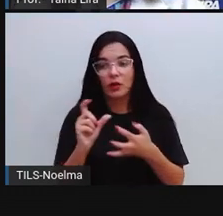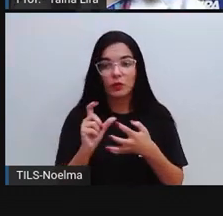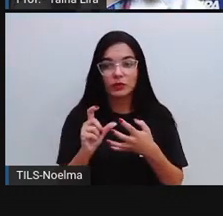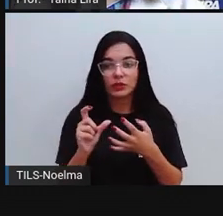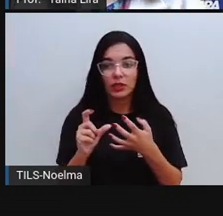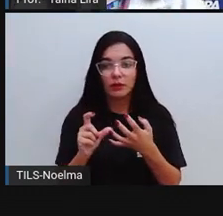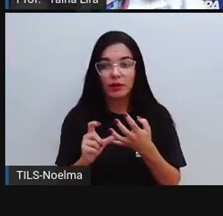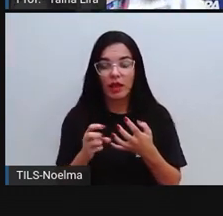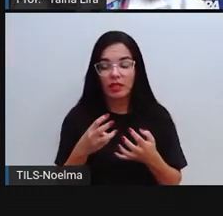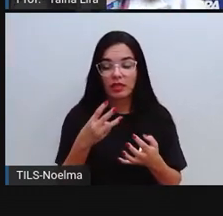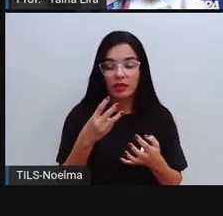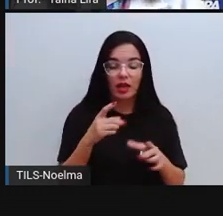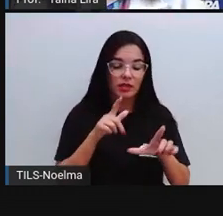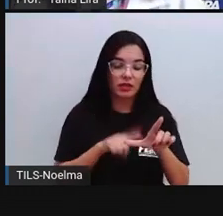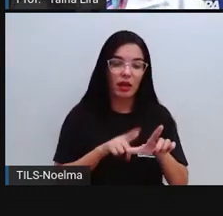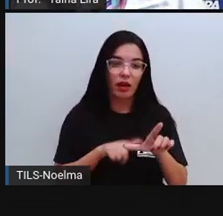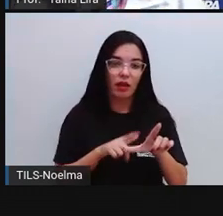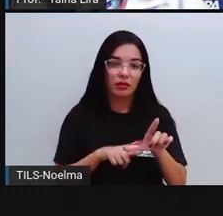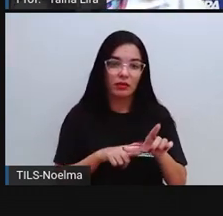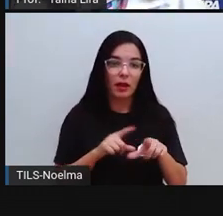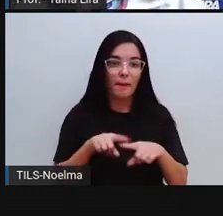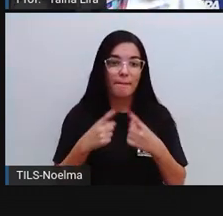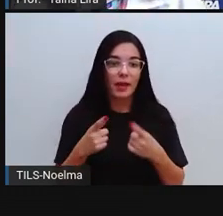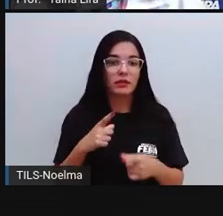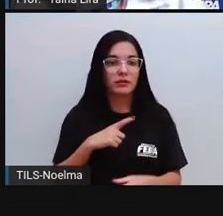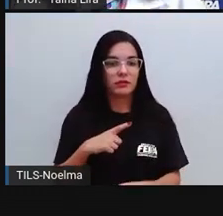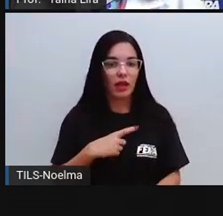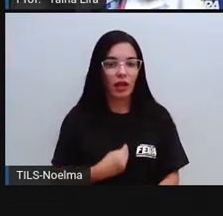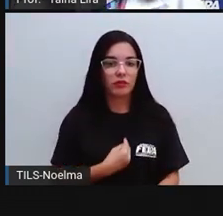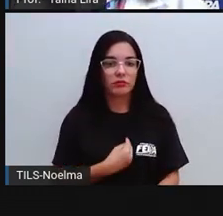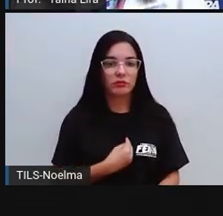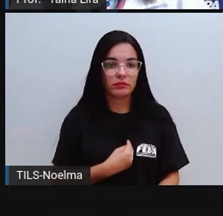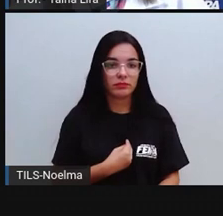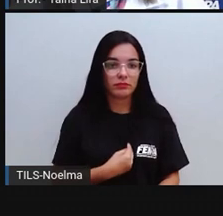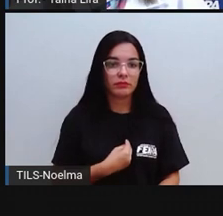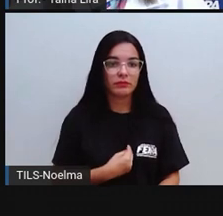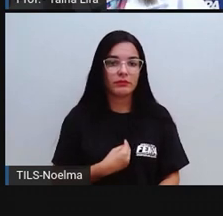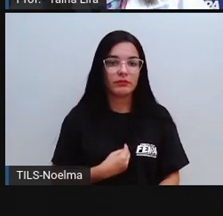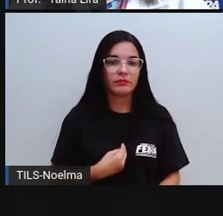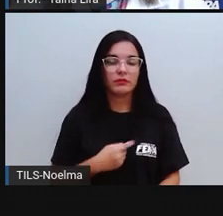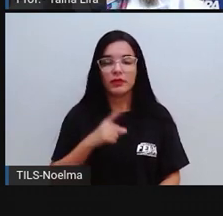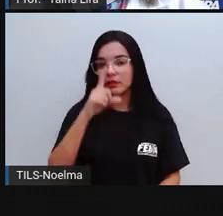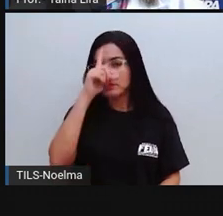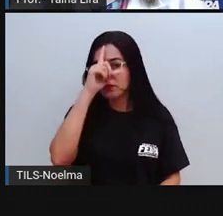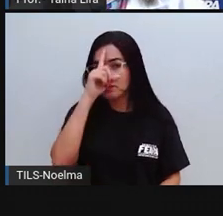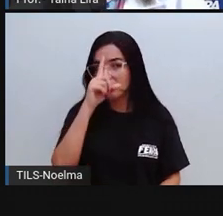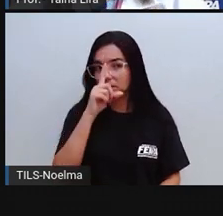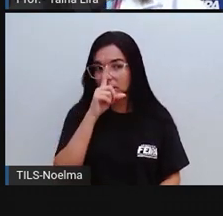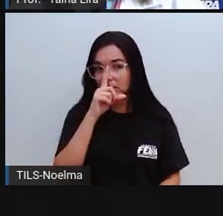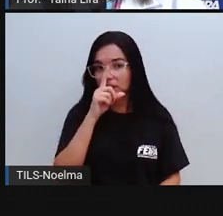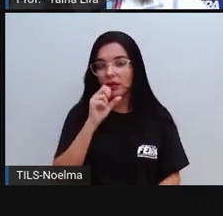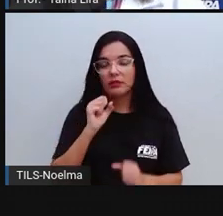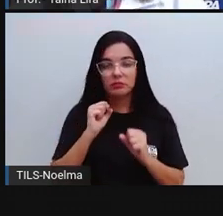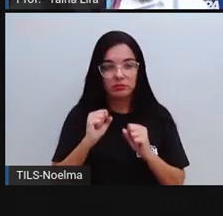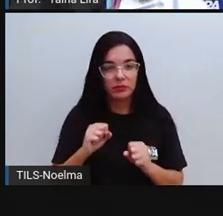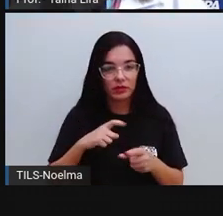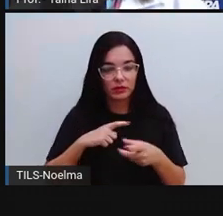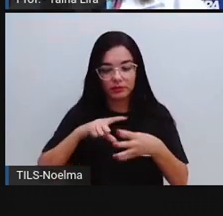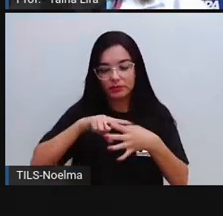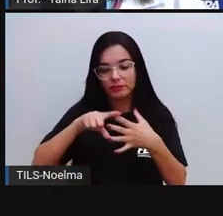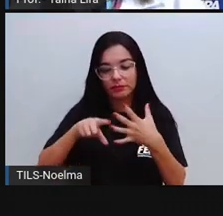letrinhas. Mas existem palavras que podem ter aí, ó, maiores, que podem ter aí